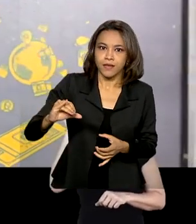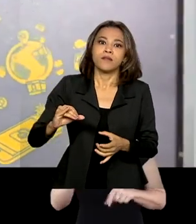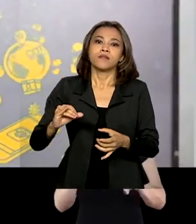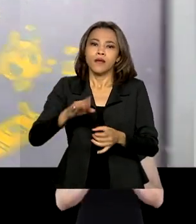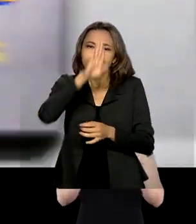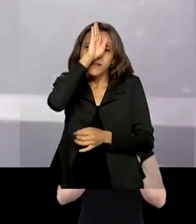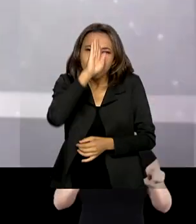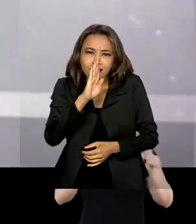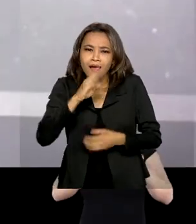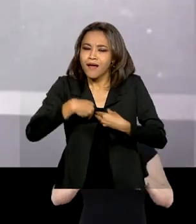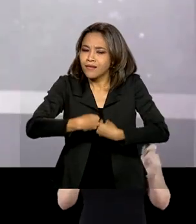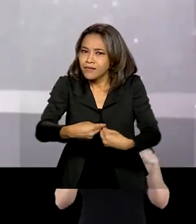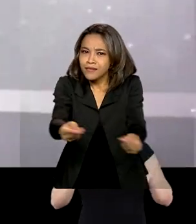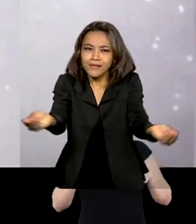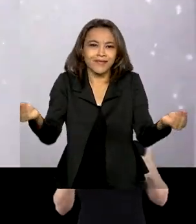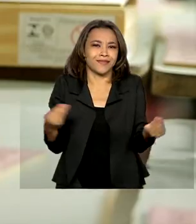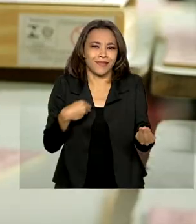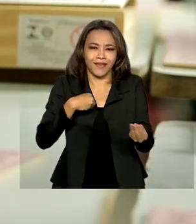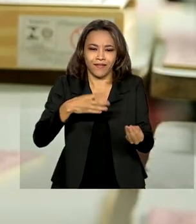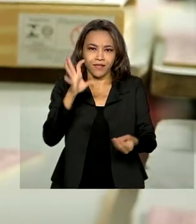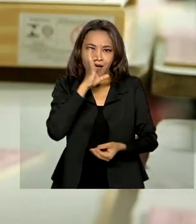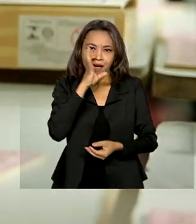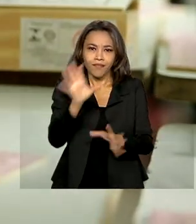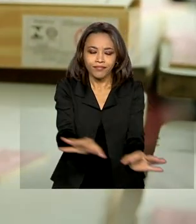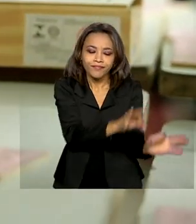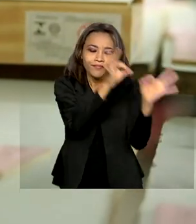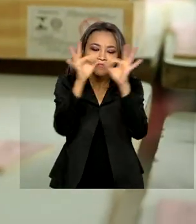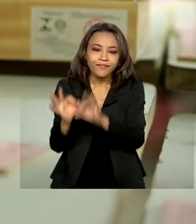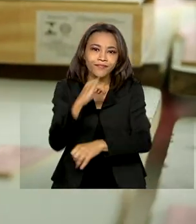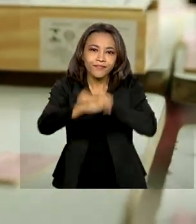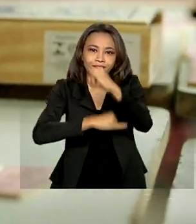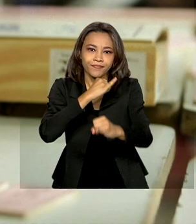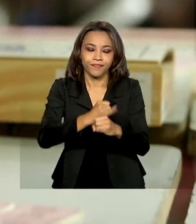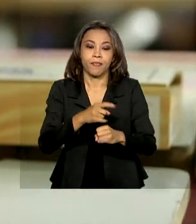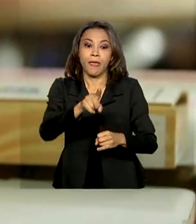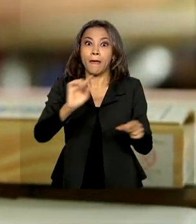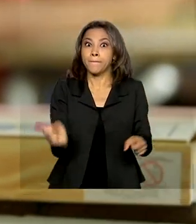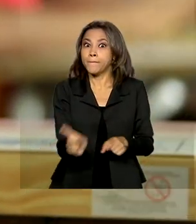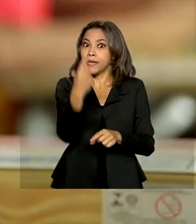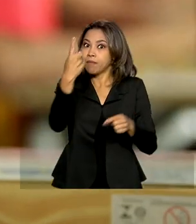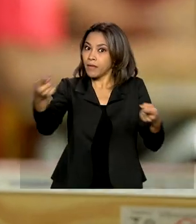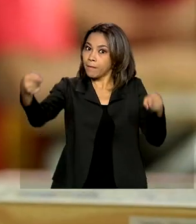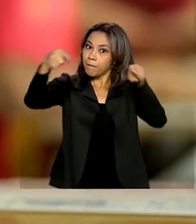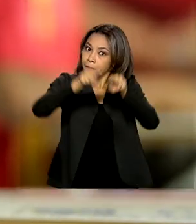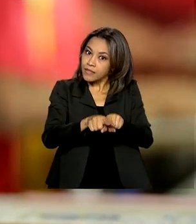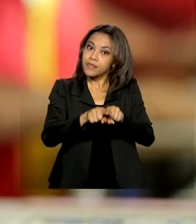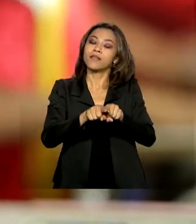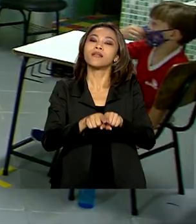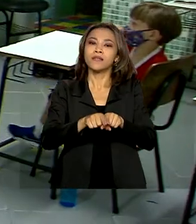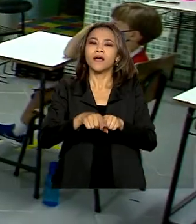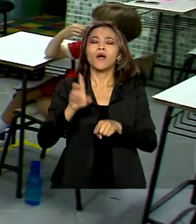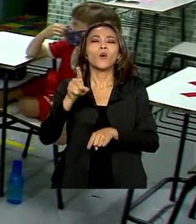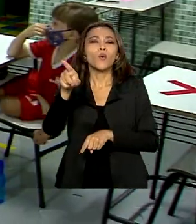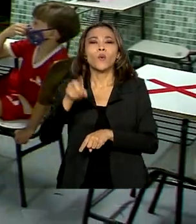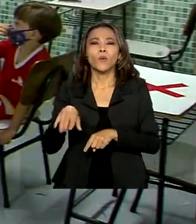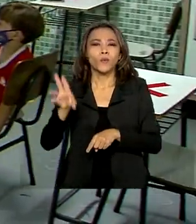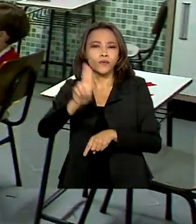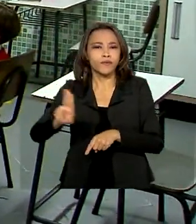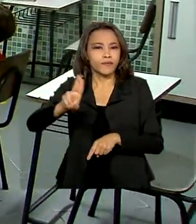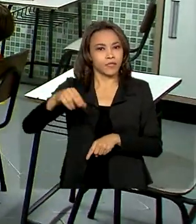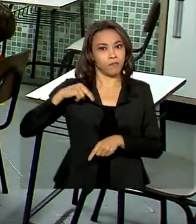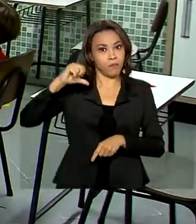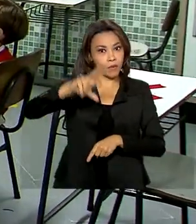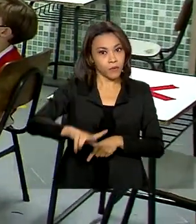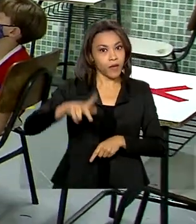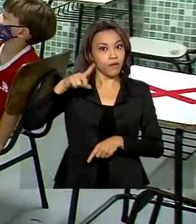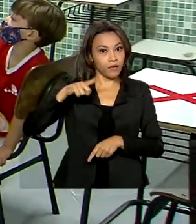são de graça e totalmente online. Essa é a primeira etapa da parceria do MEC com instituições portuguesas, que prevê,